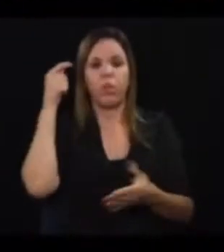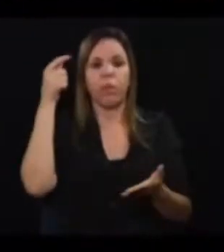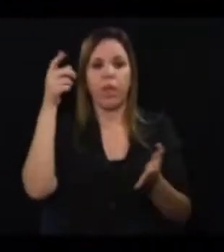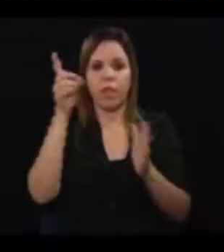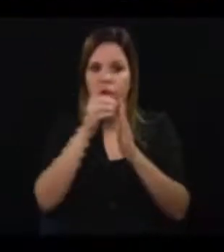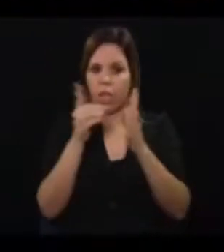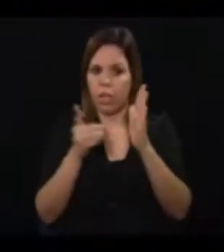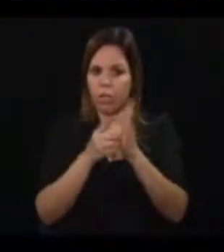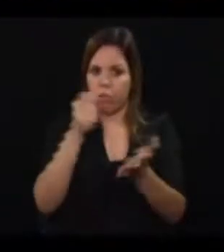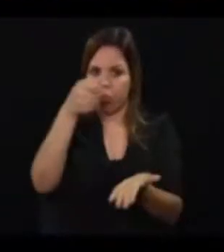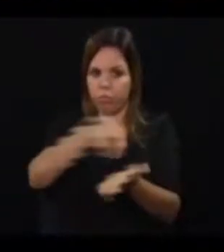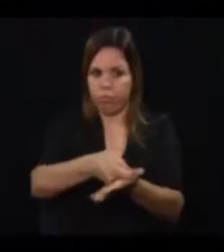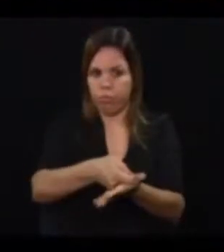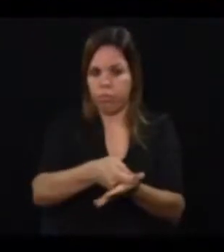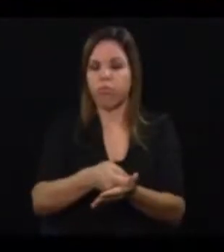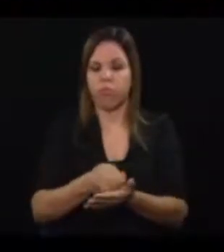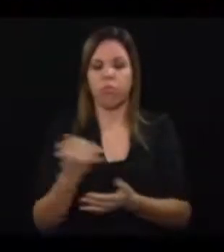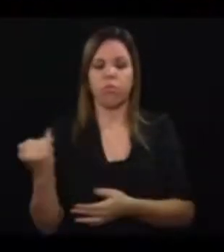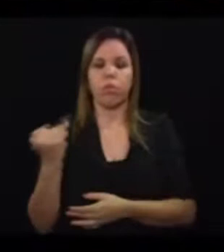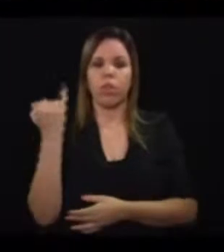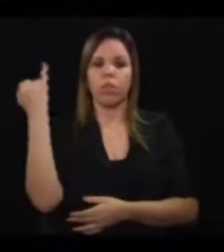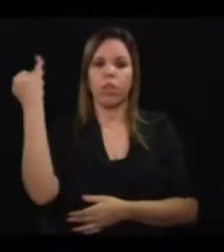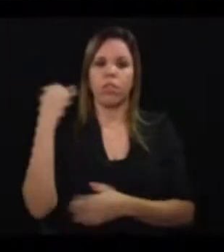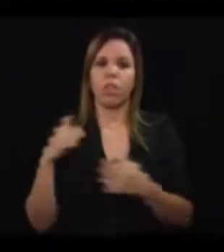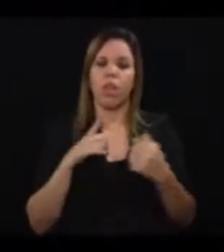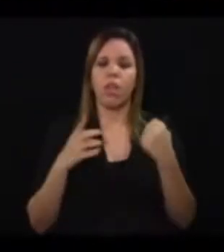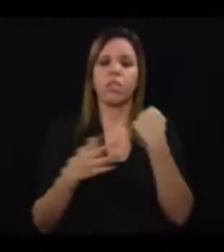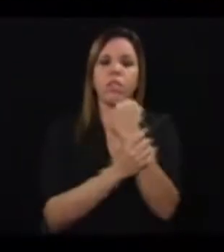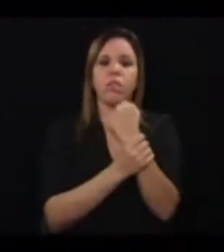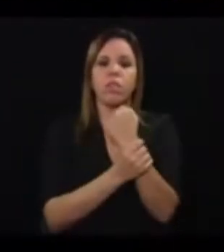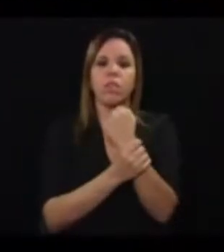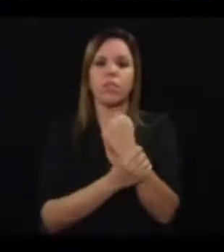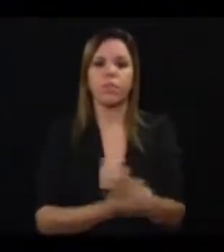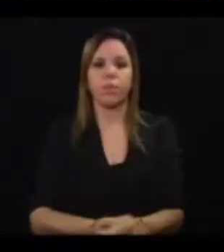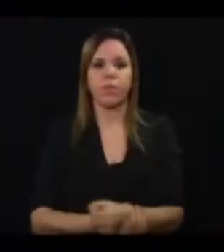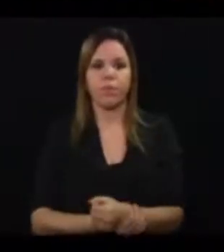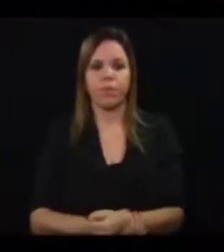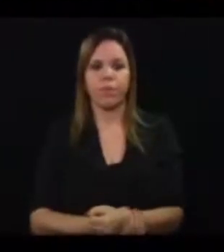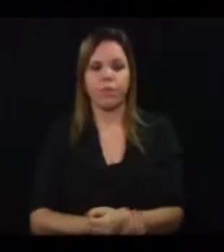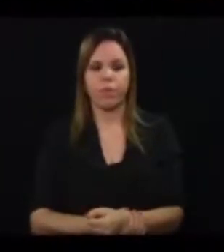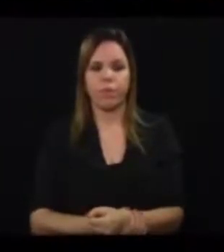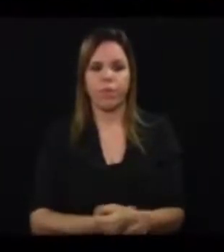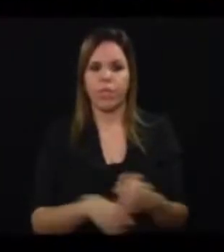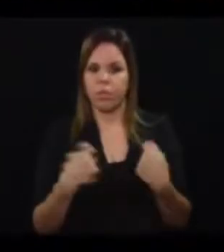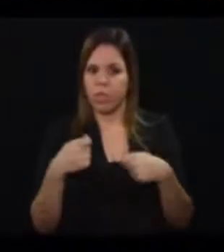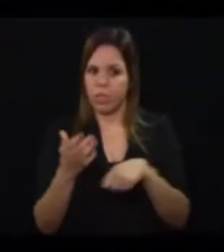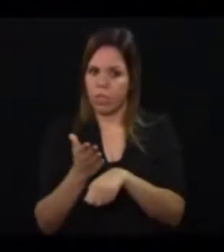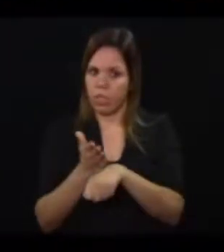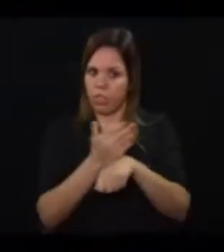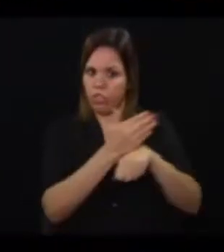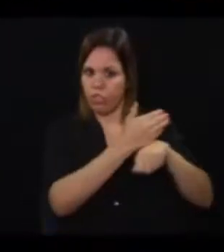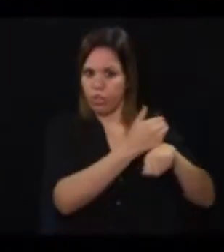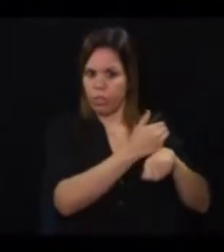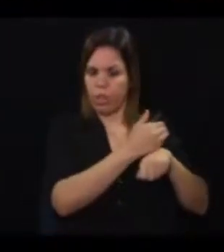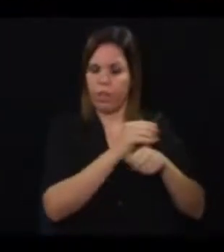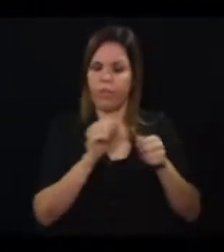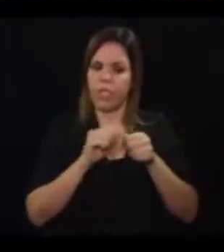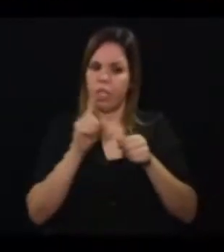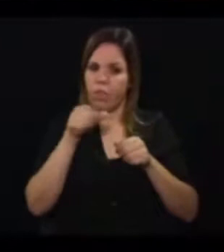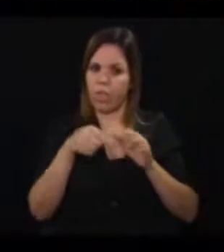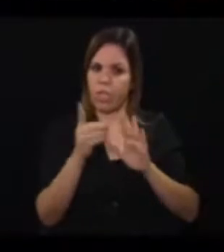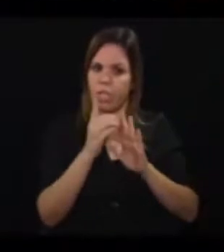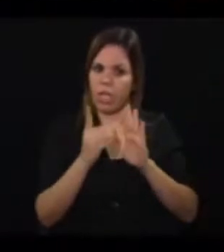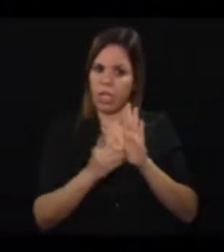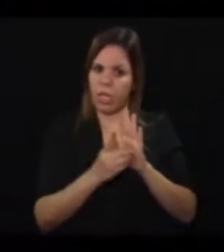Então é de extrema importância a segurança. O prefeito, logicamente, ele teve que adiantar fazendo esse decreto,